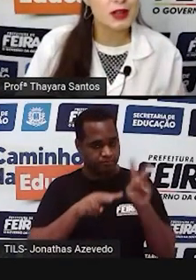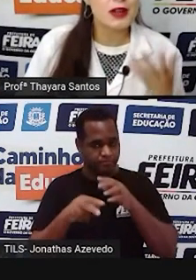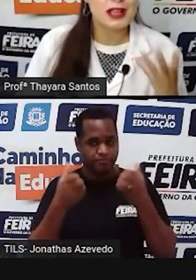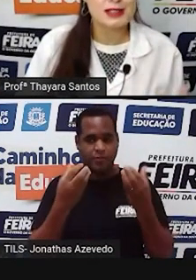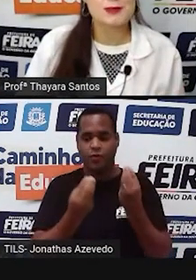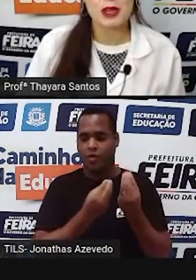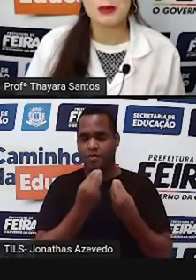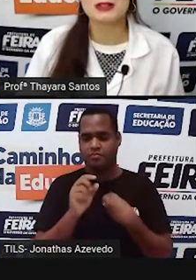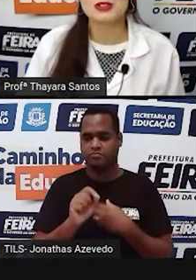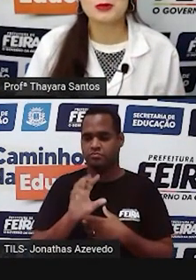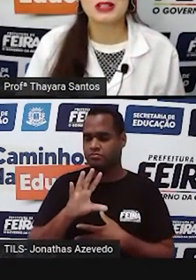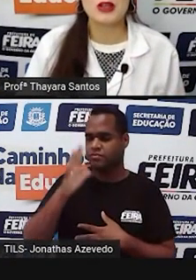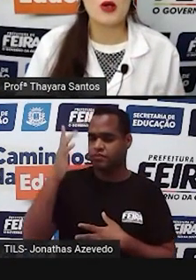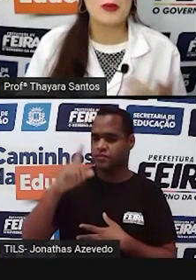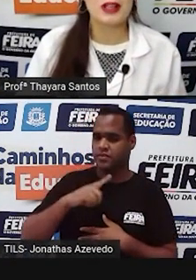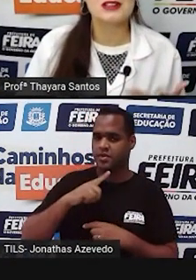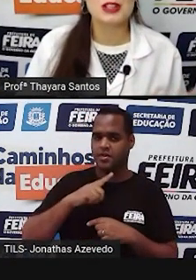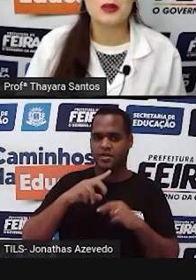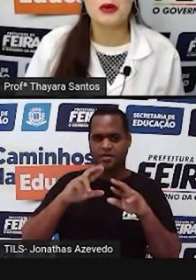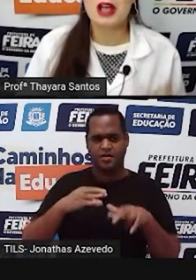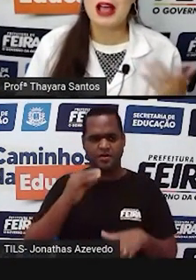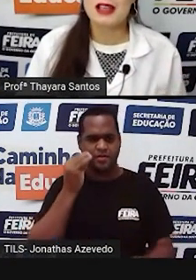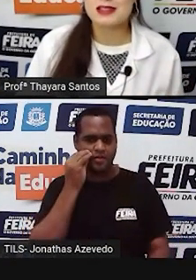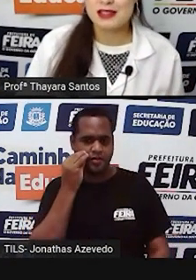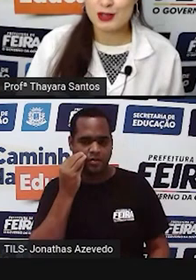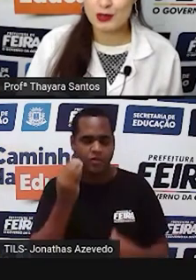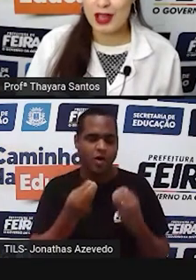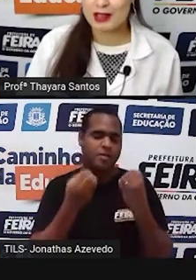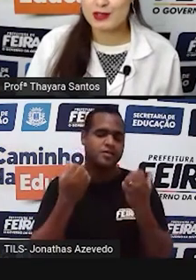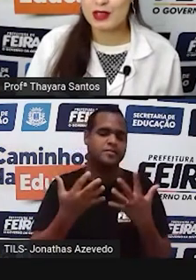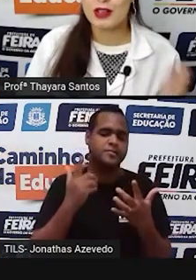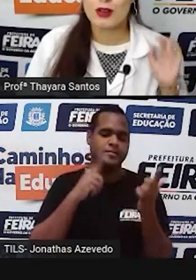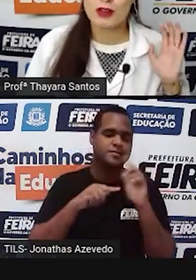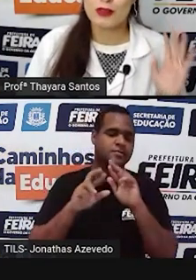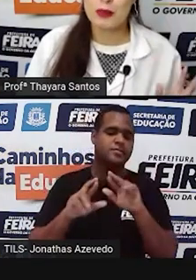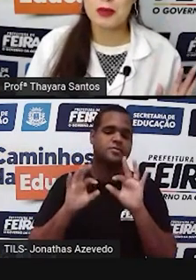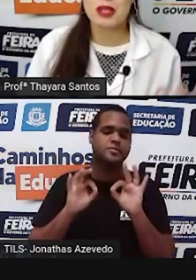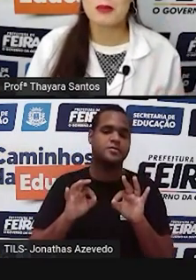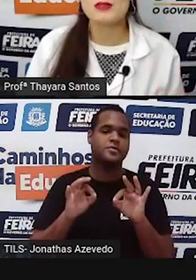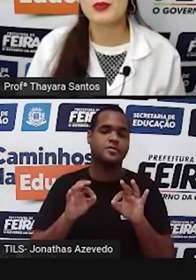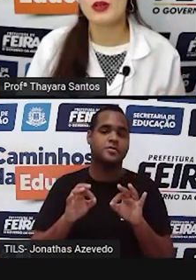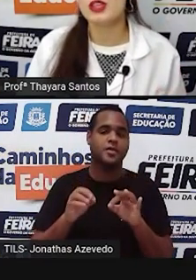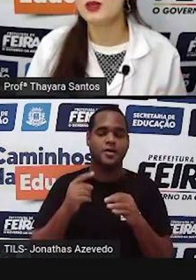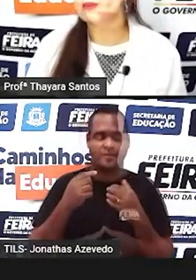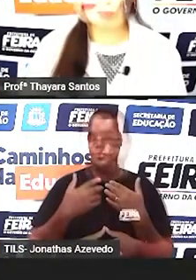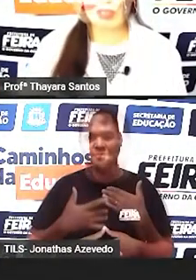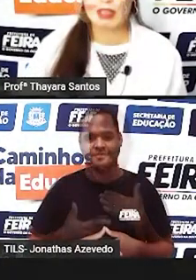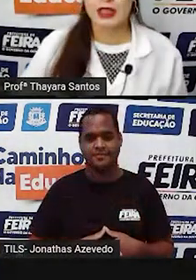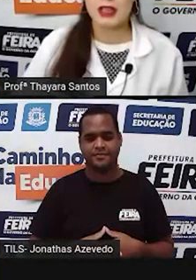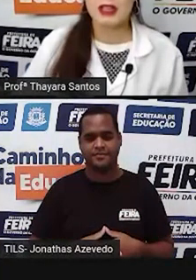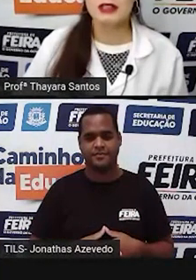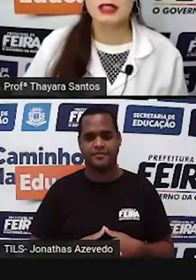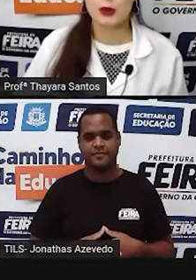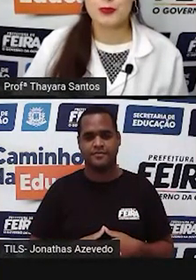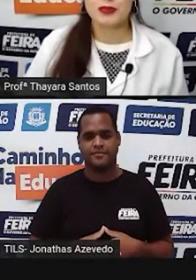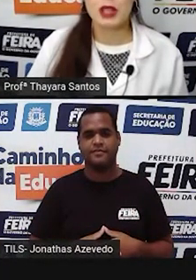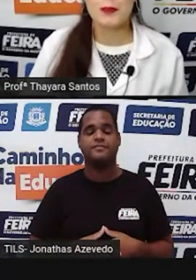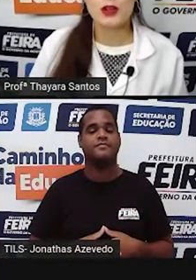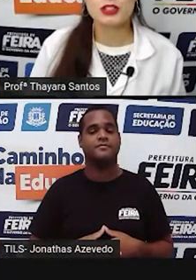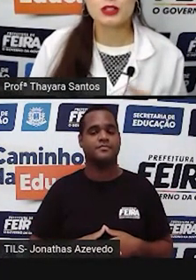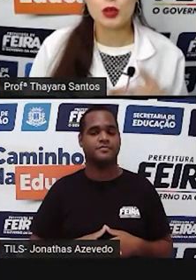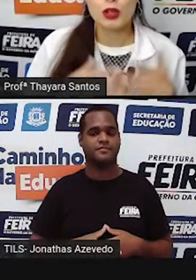aconteceu esse experimento de Mendel e como é que ele chegou a esses resultados. Agora, vamos caminhar mais um pouquinho. Então,